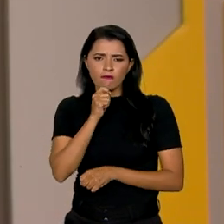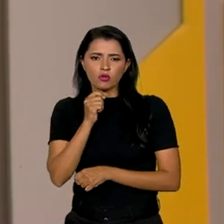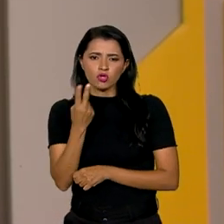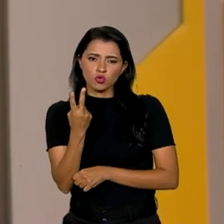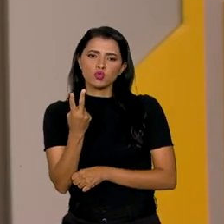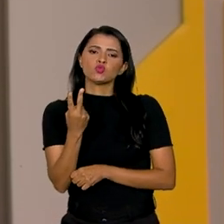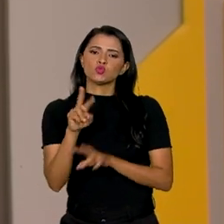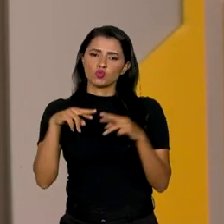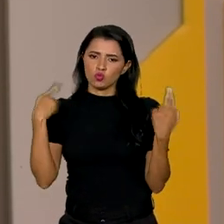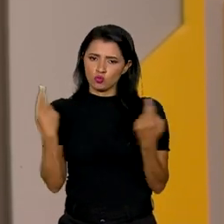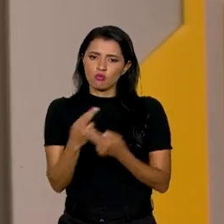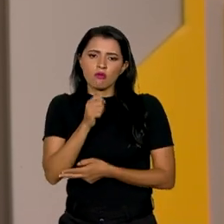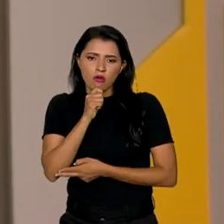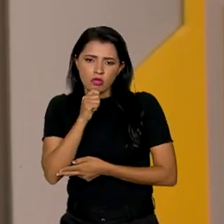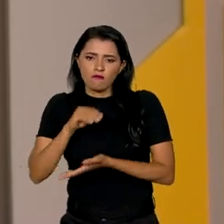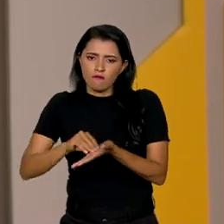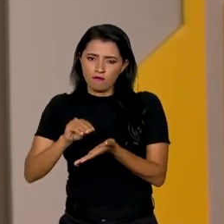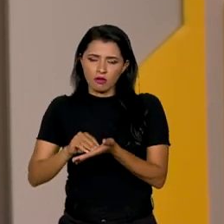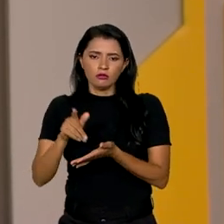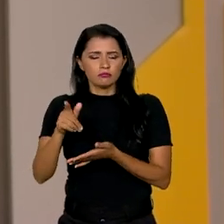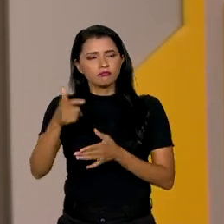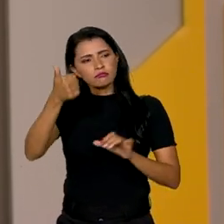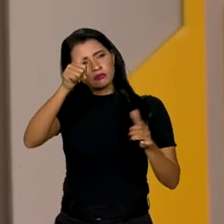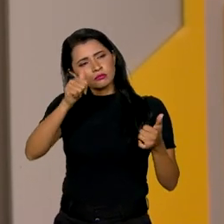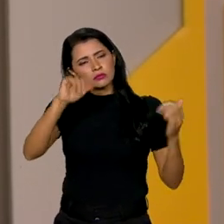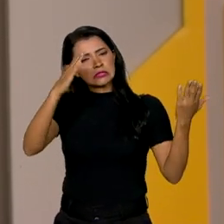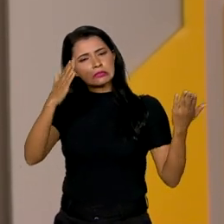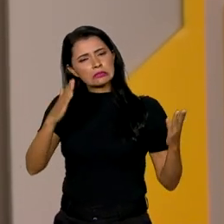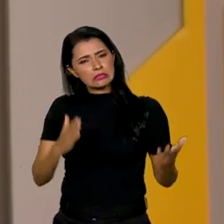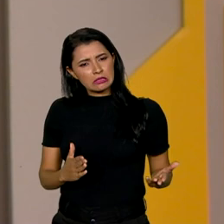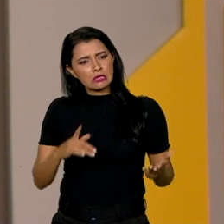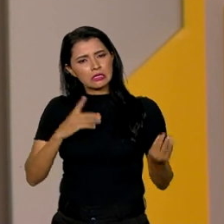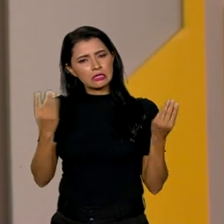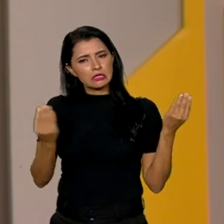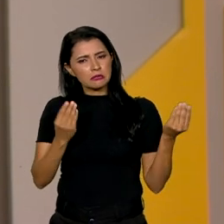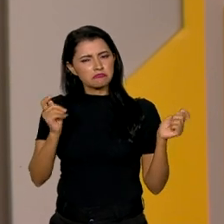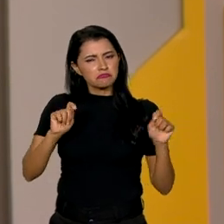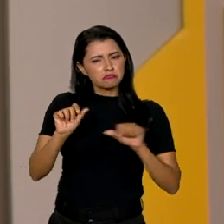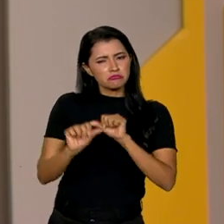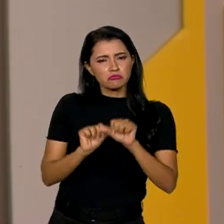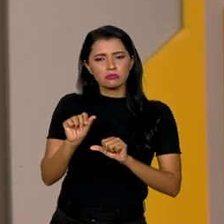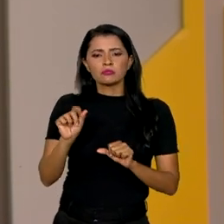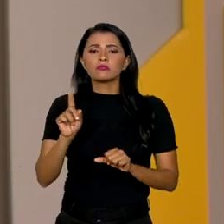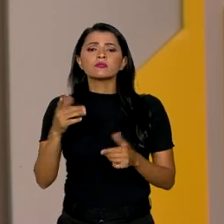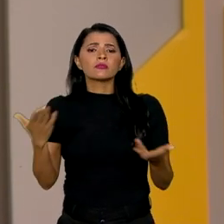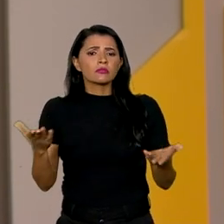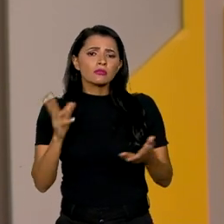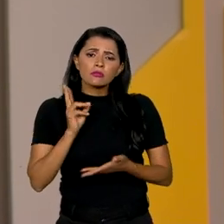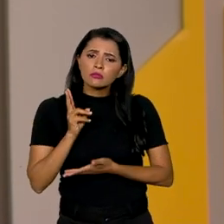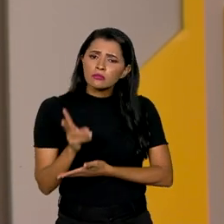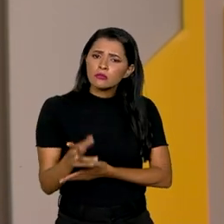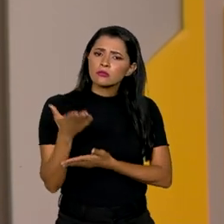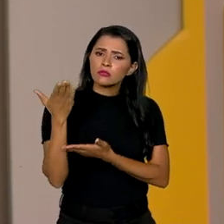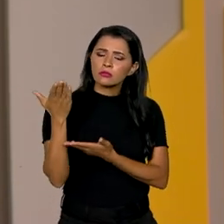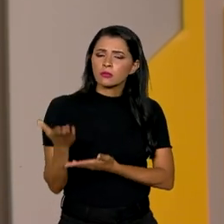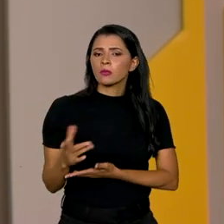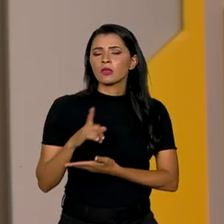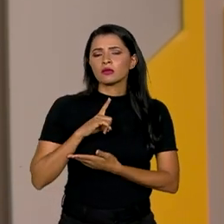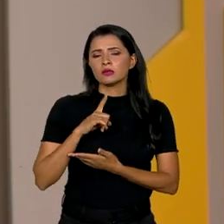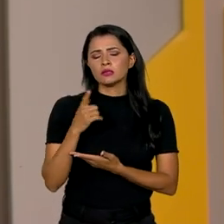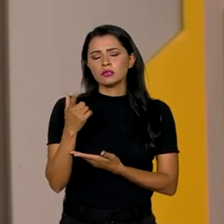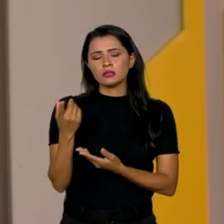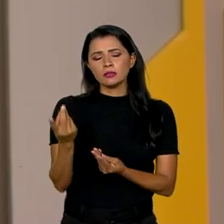do Copom, que analisa esse cenário para determinar possíveis alterações. Então, mantido esse